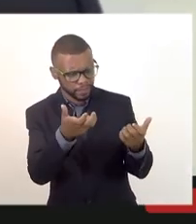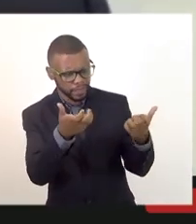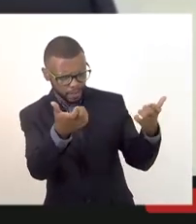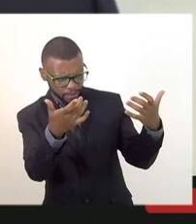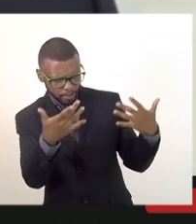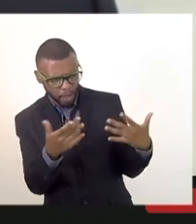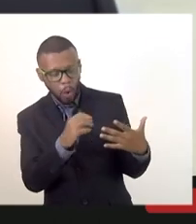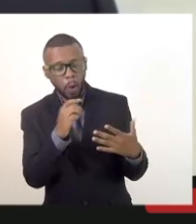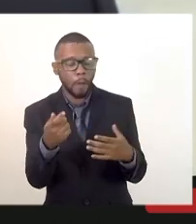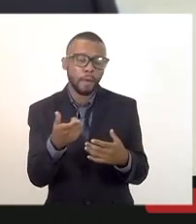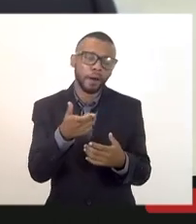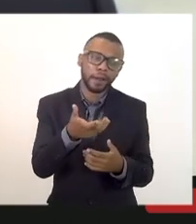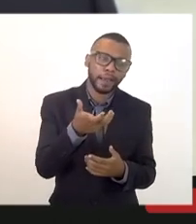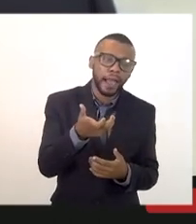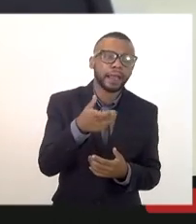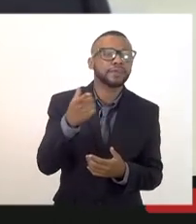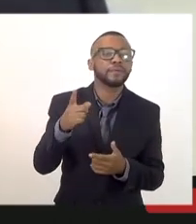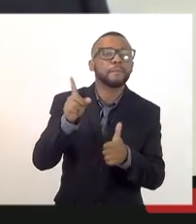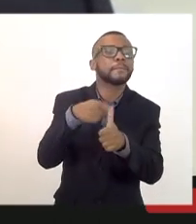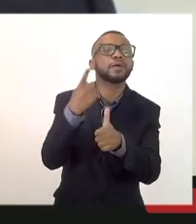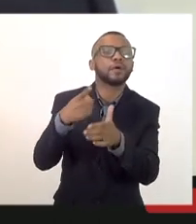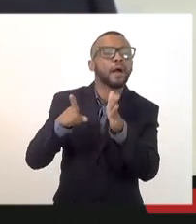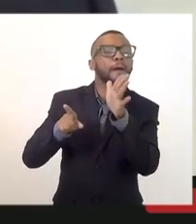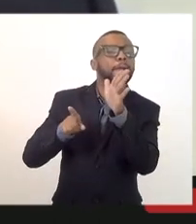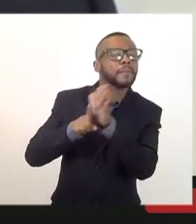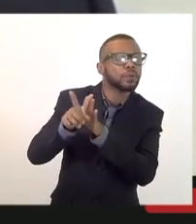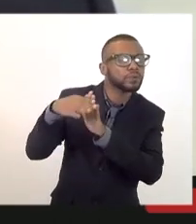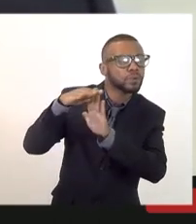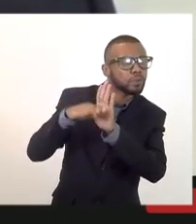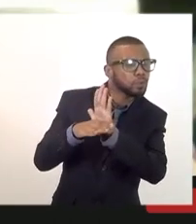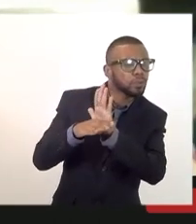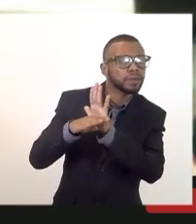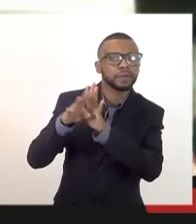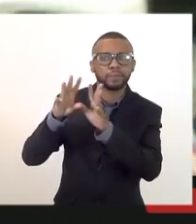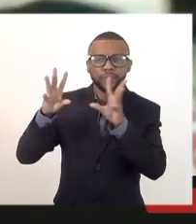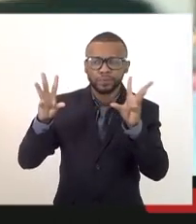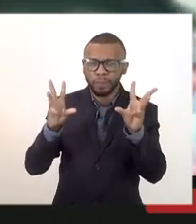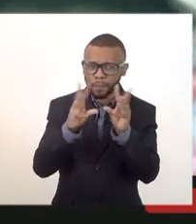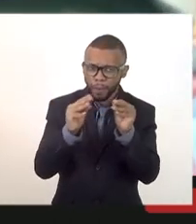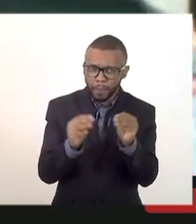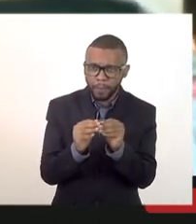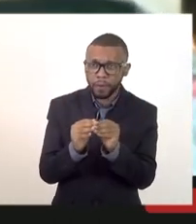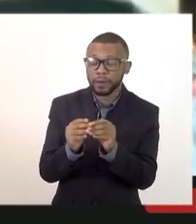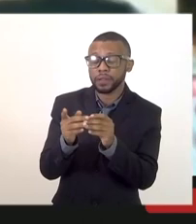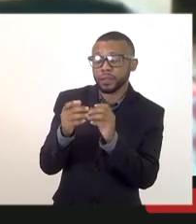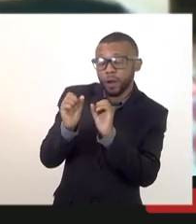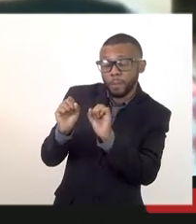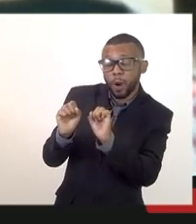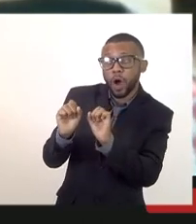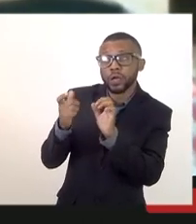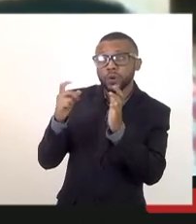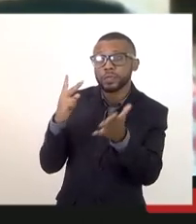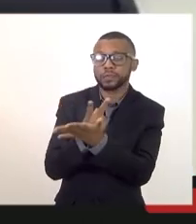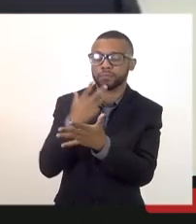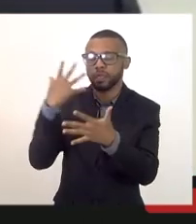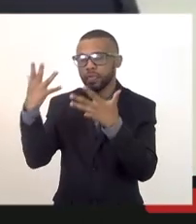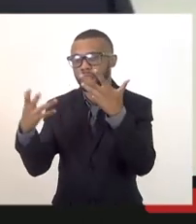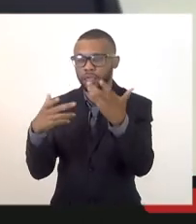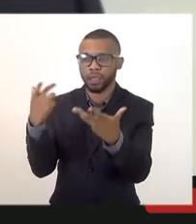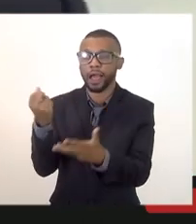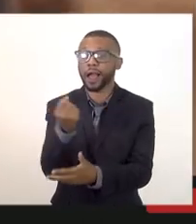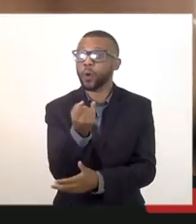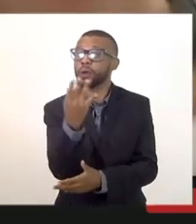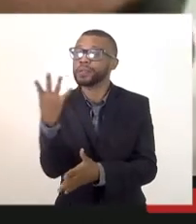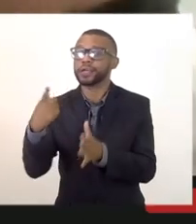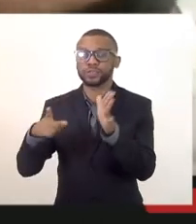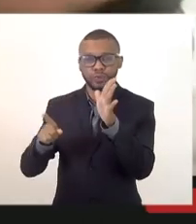prefere ouvir as demandas primeiro ou ir falando pontualmente eu posso eu posso me perder aqui excelência devido ao número de perguntas acho que